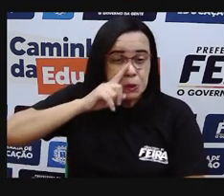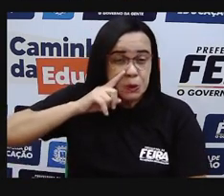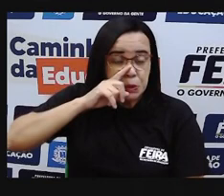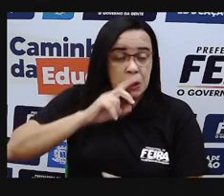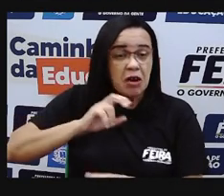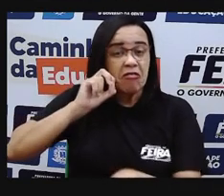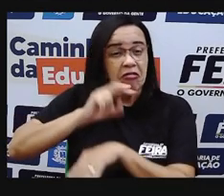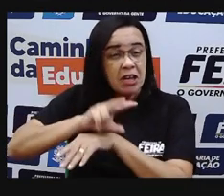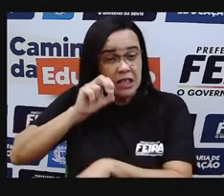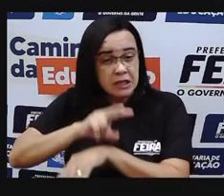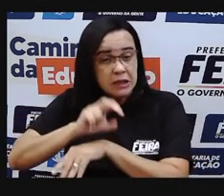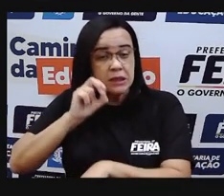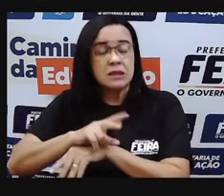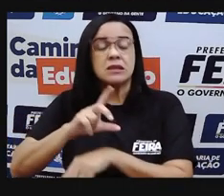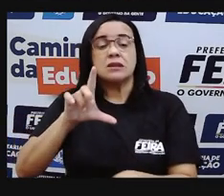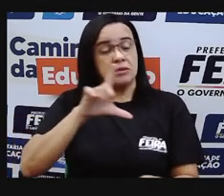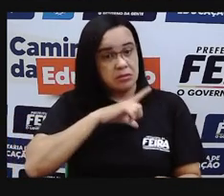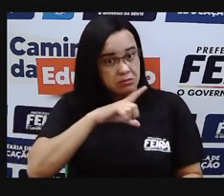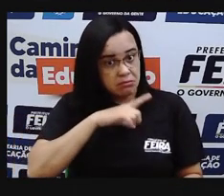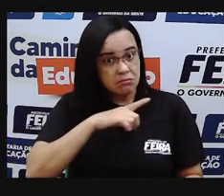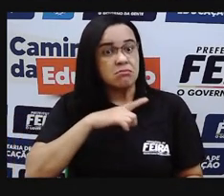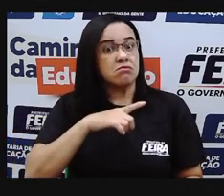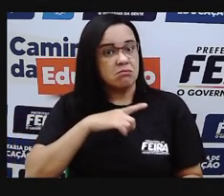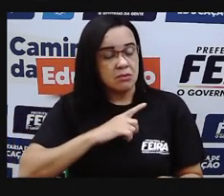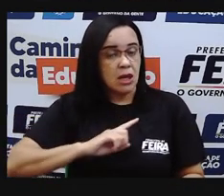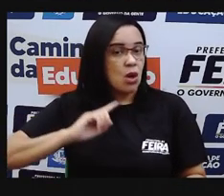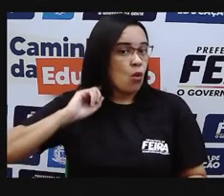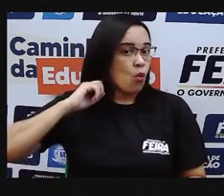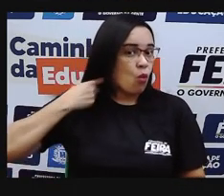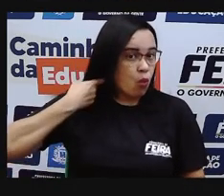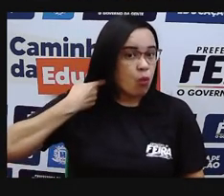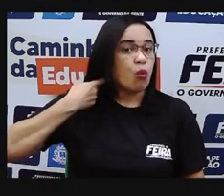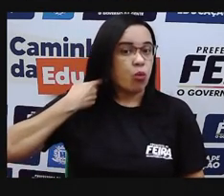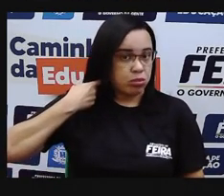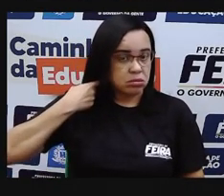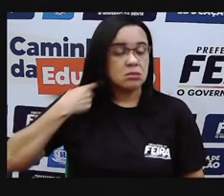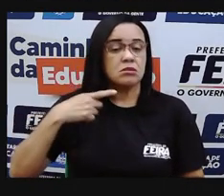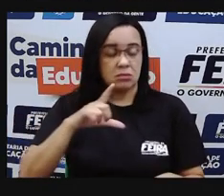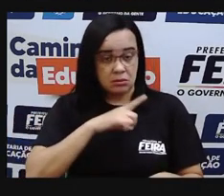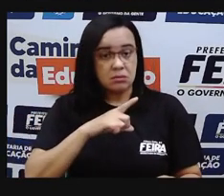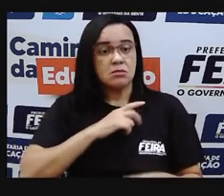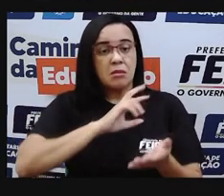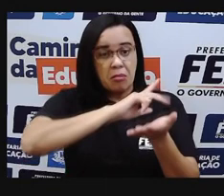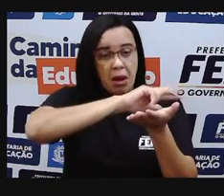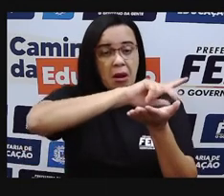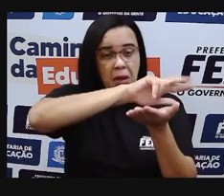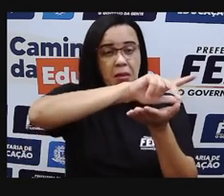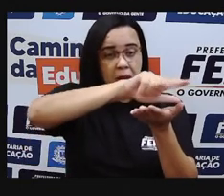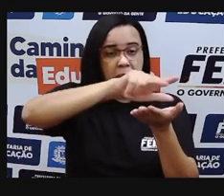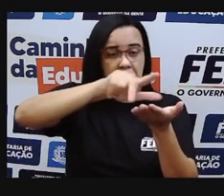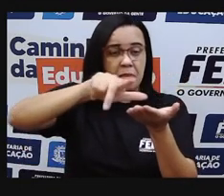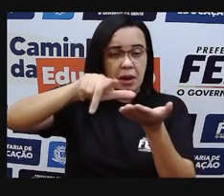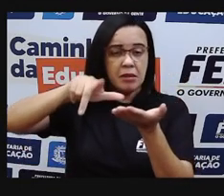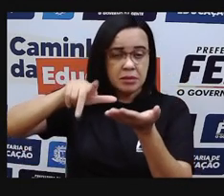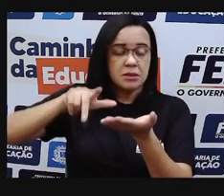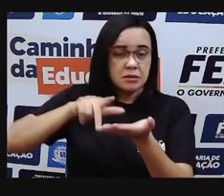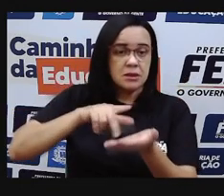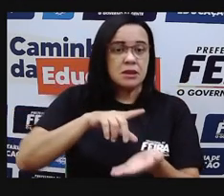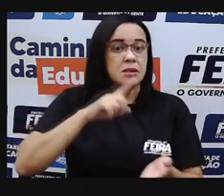que é o metano, os gases CFCs, que são chamados clorofluor carbonos, tá?